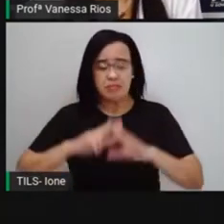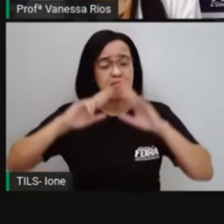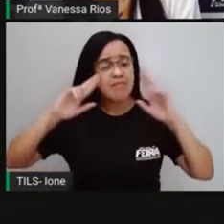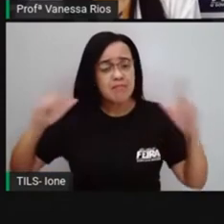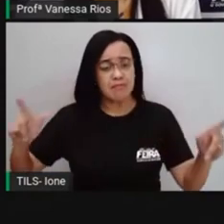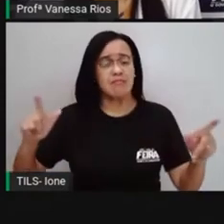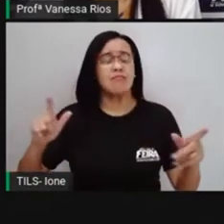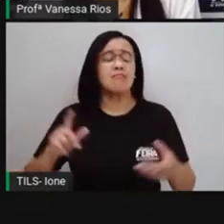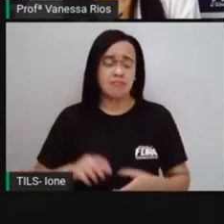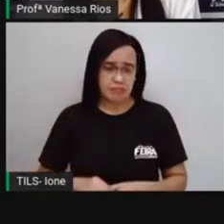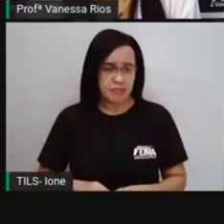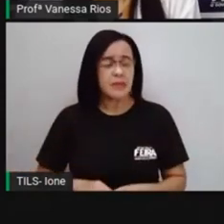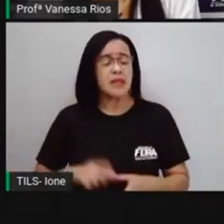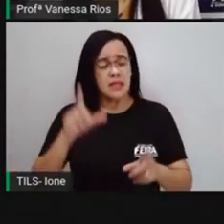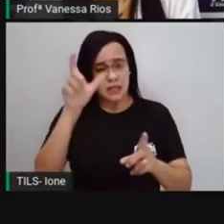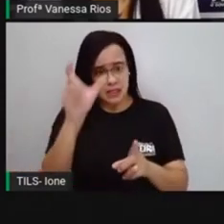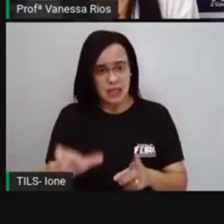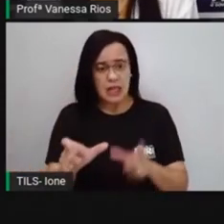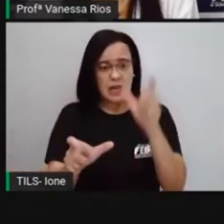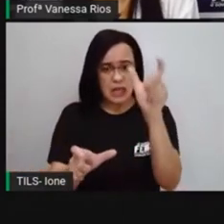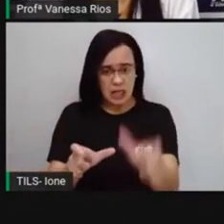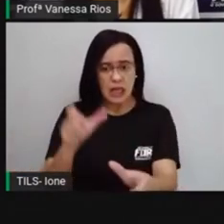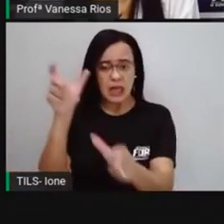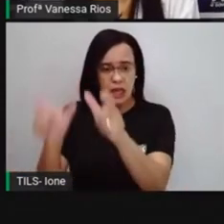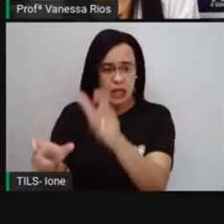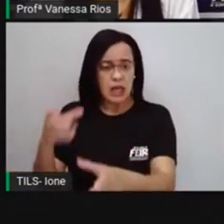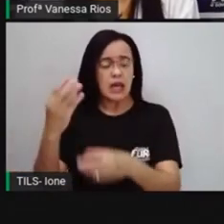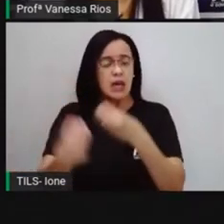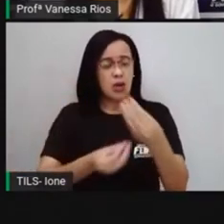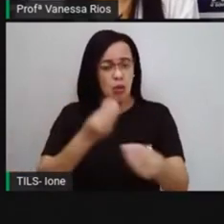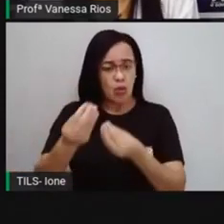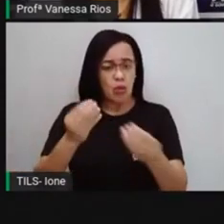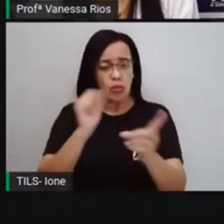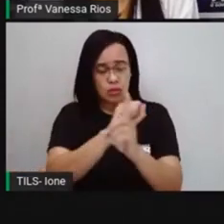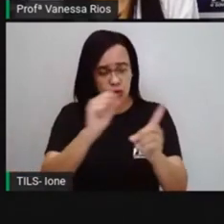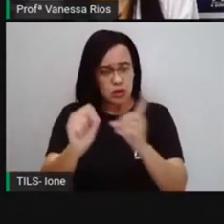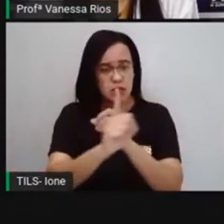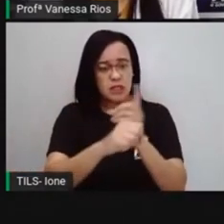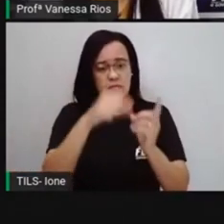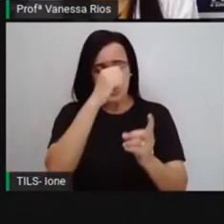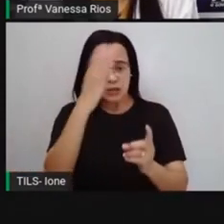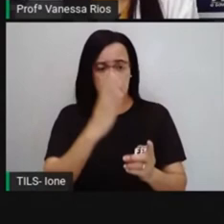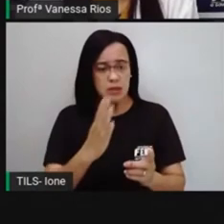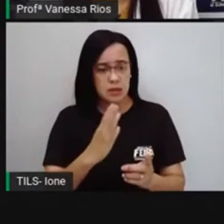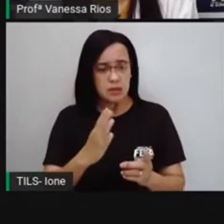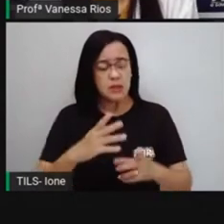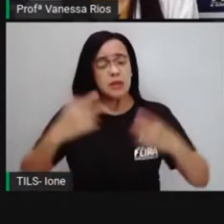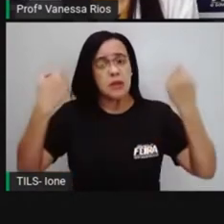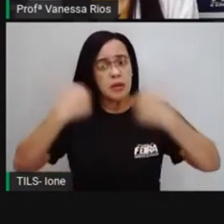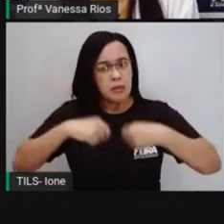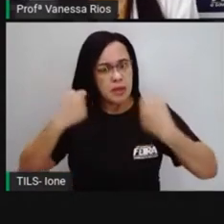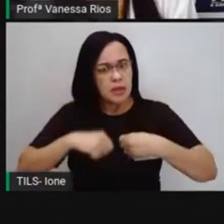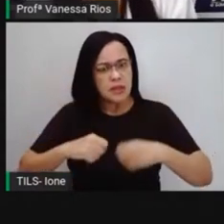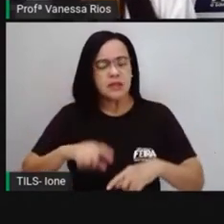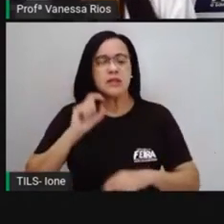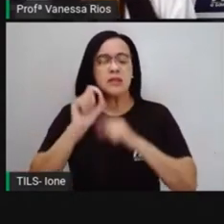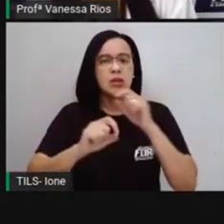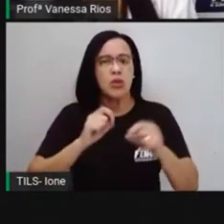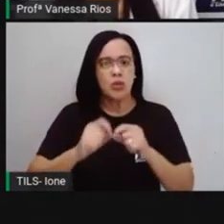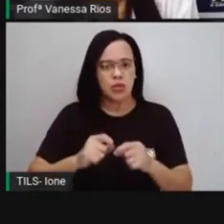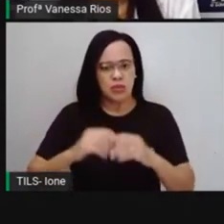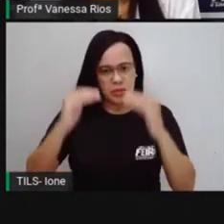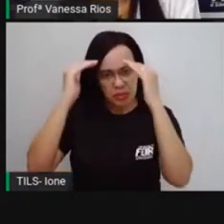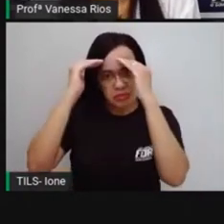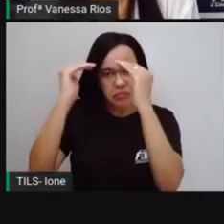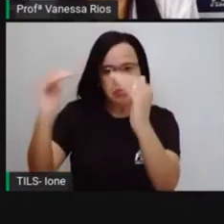usa na sociedade brasileira. E a gente precisa, então, reconhecer e valorizar as pessoas, independente da sua